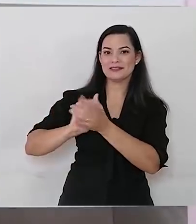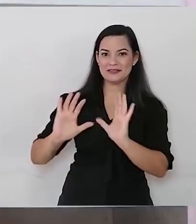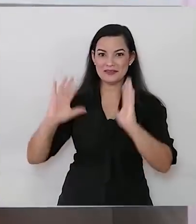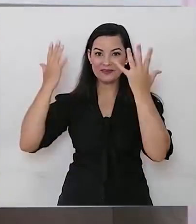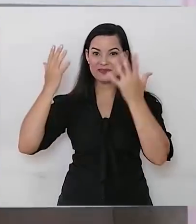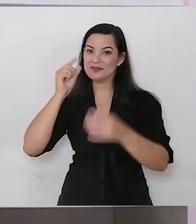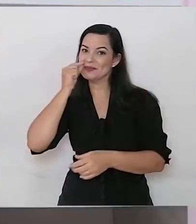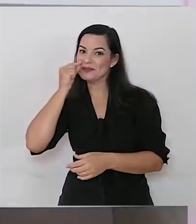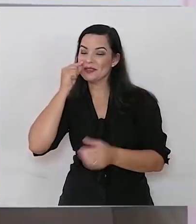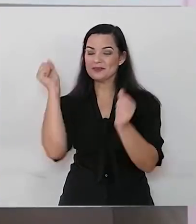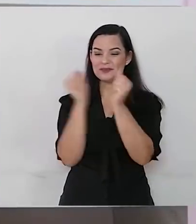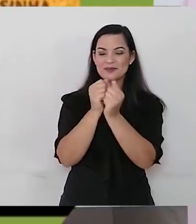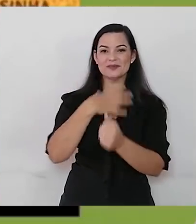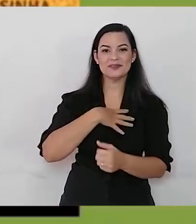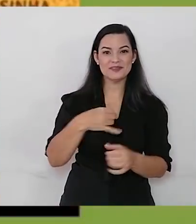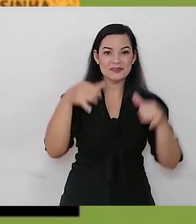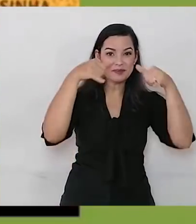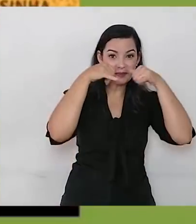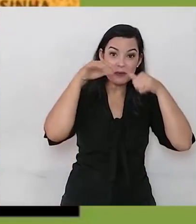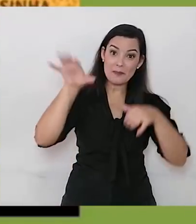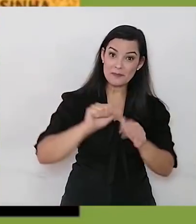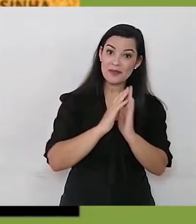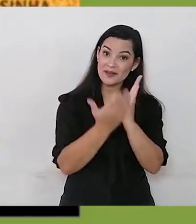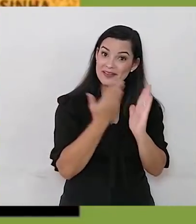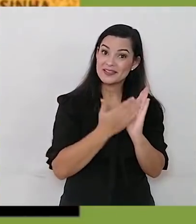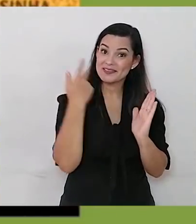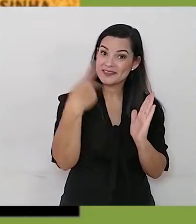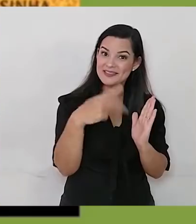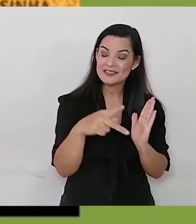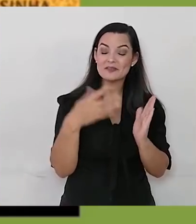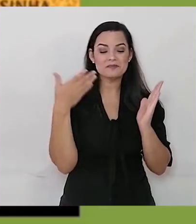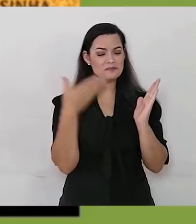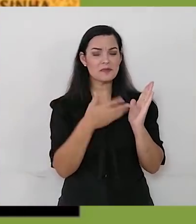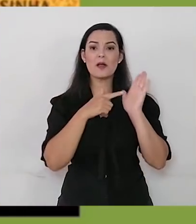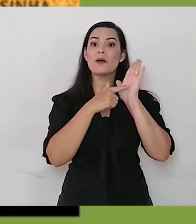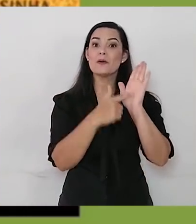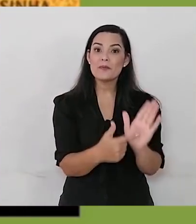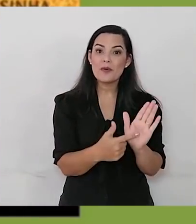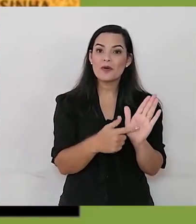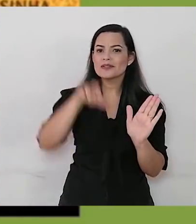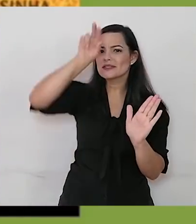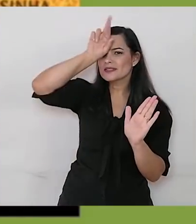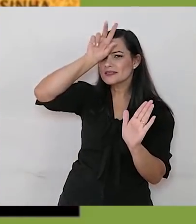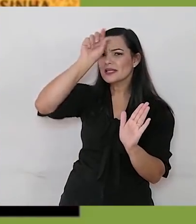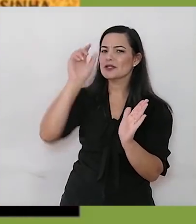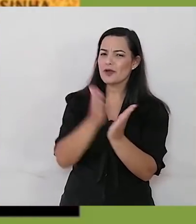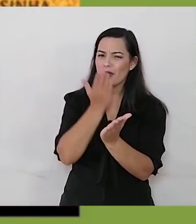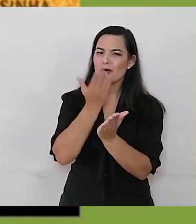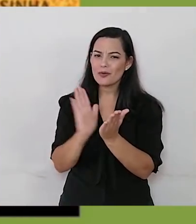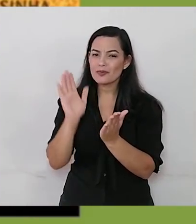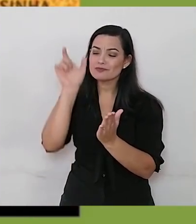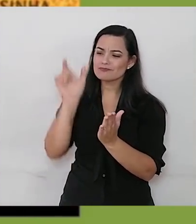seu livro e vamos lá! O livro da Rosinha traz alguns insetos como personagens. Será que você já